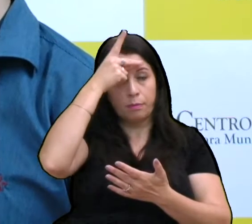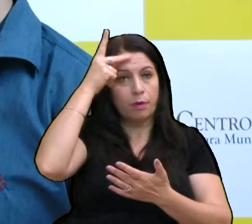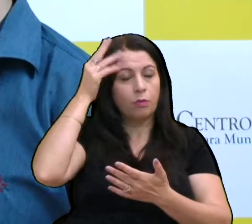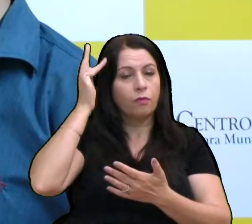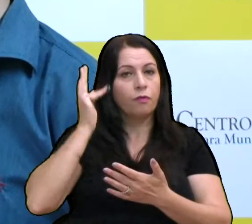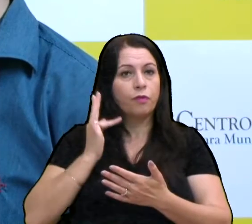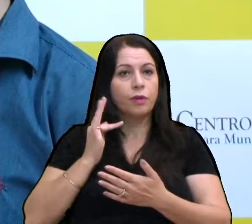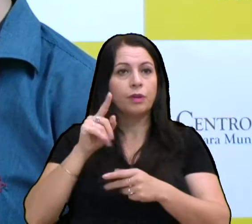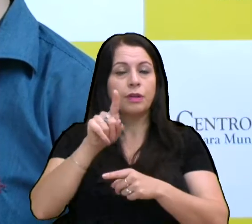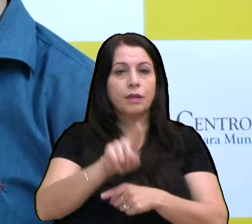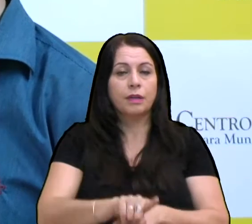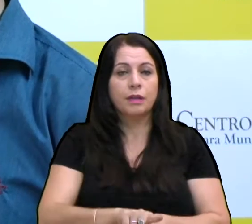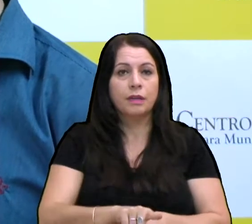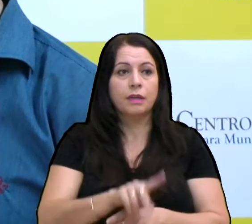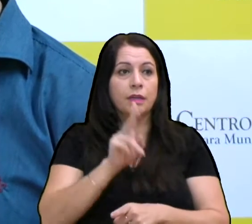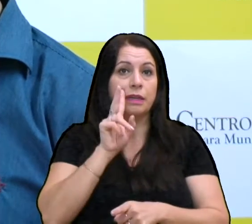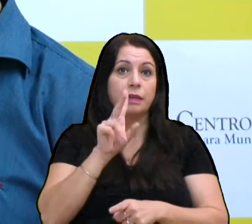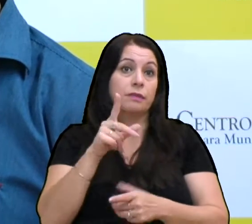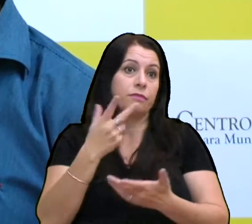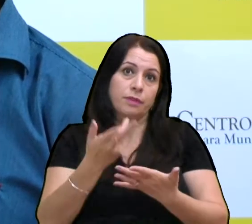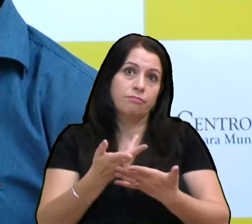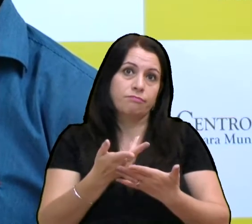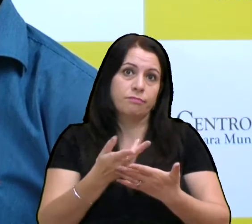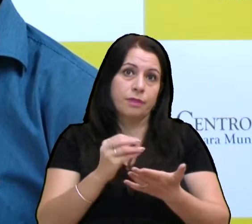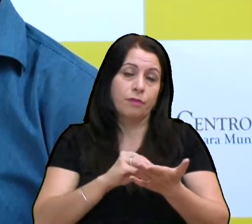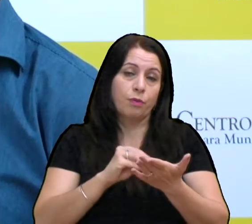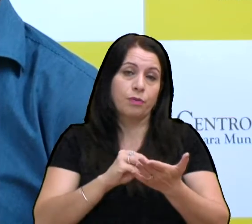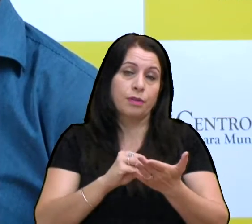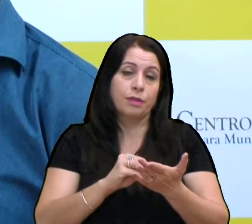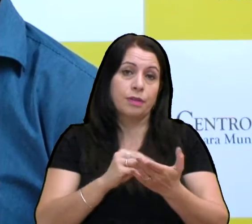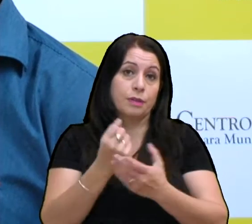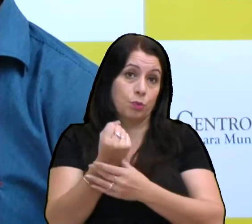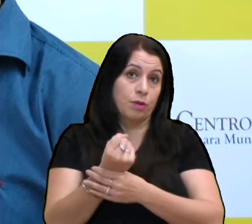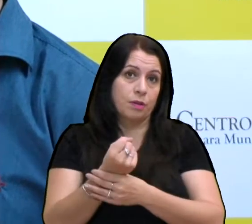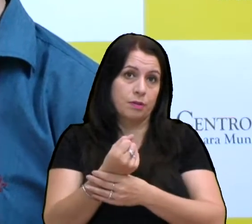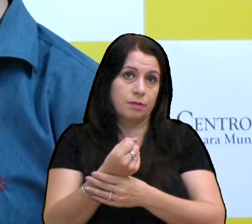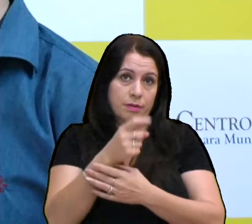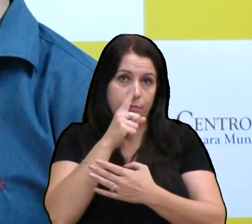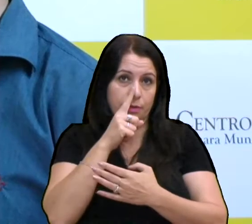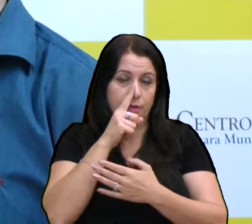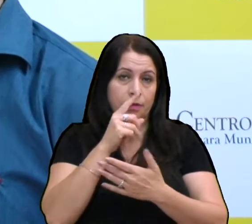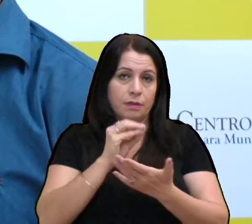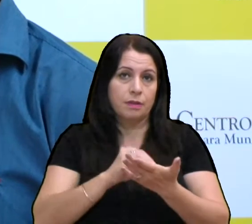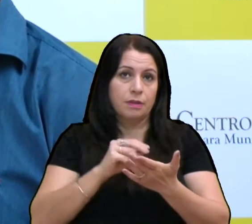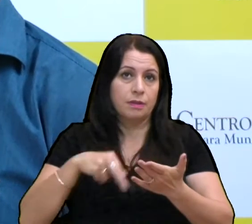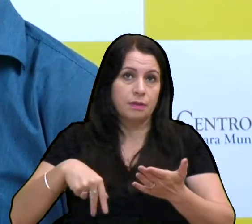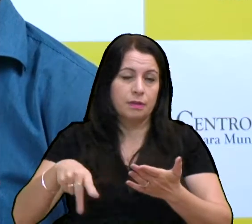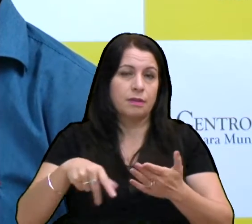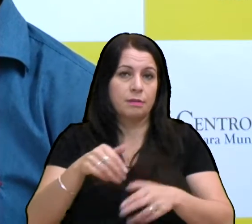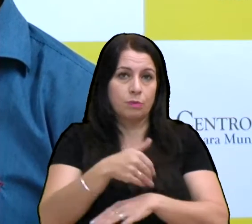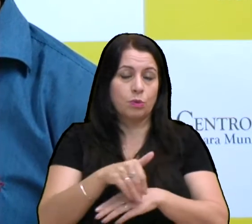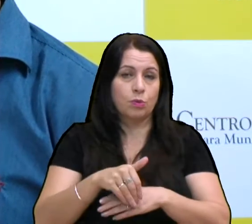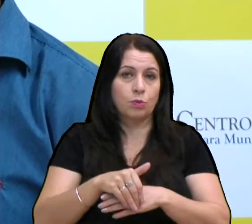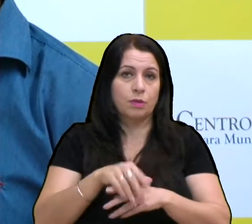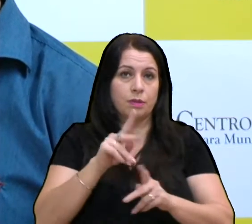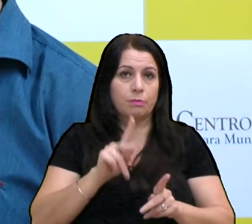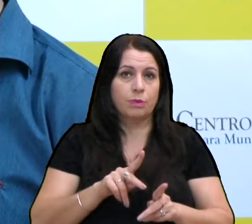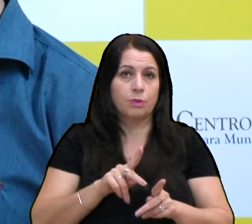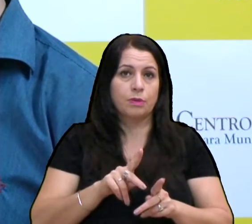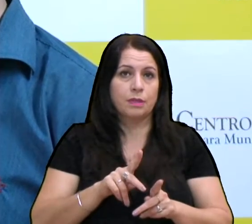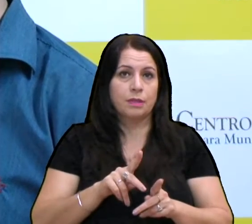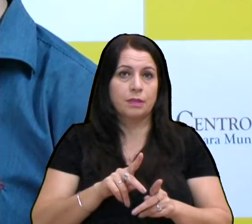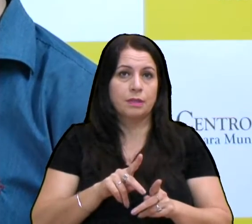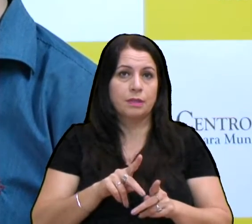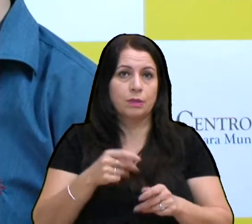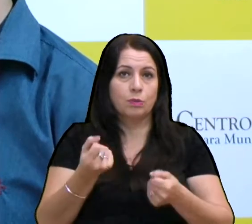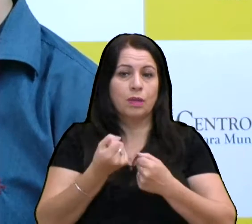em risco de segurança. Então, além da falta de passeio público, é uma rua onde as pessoas deixam muitos